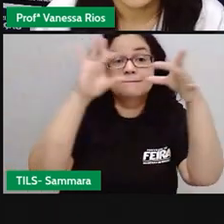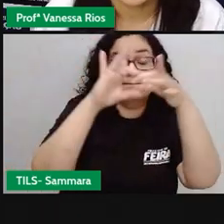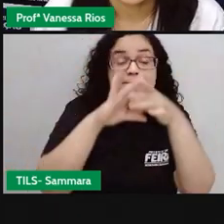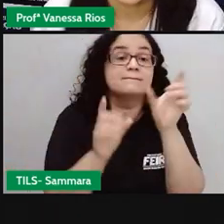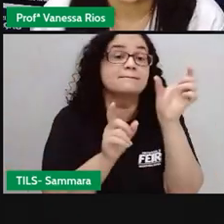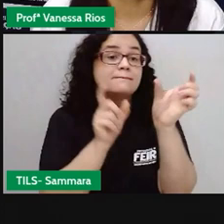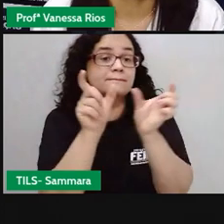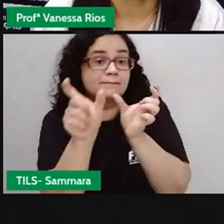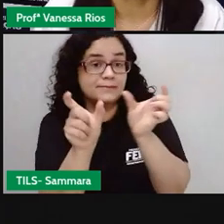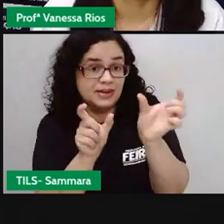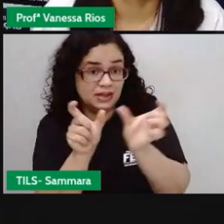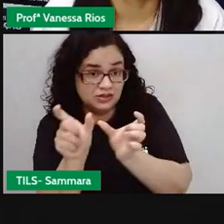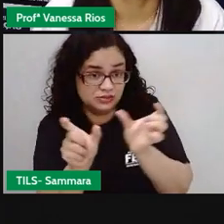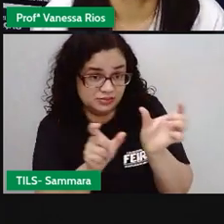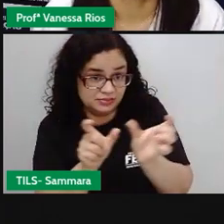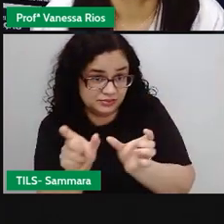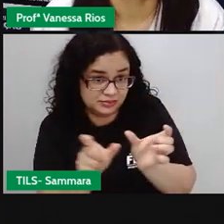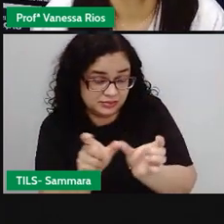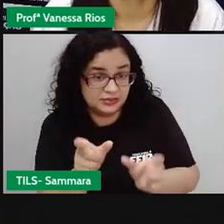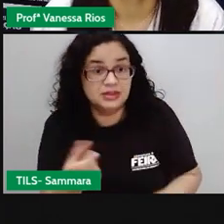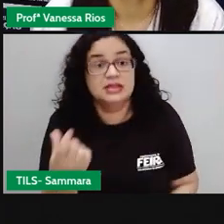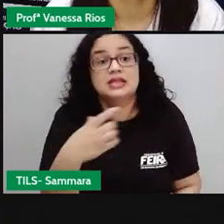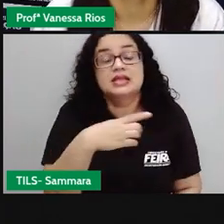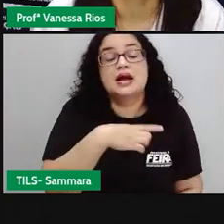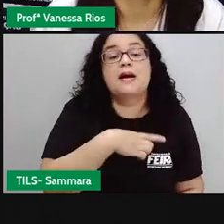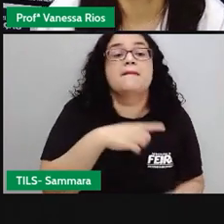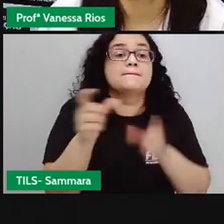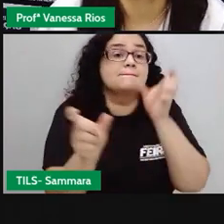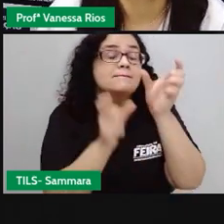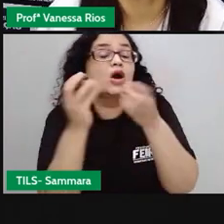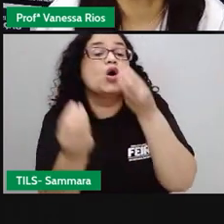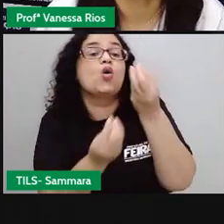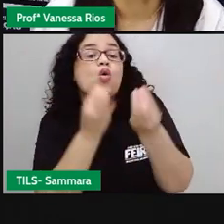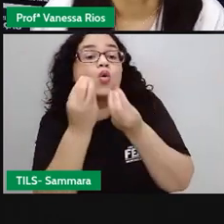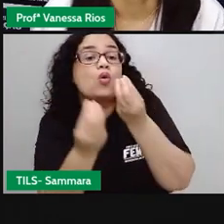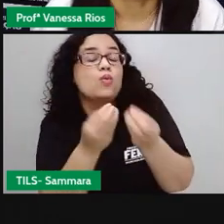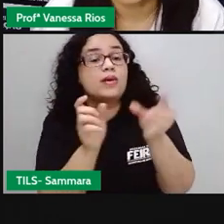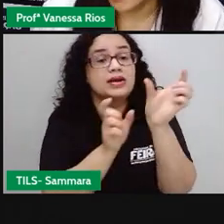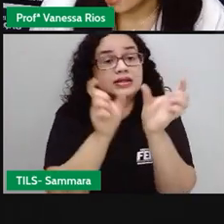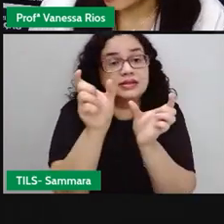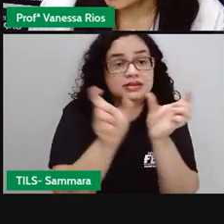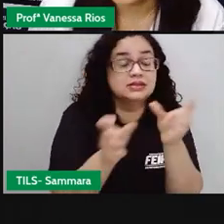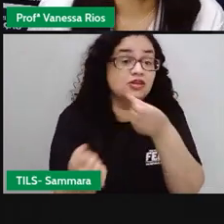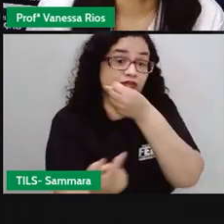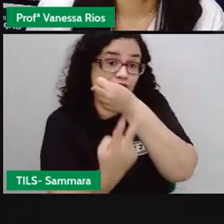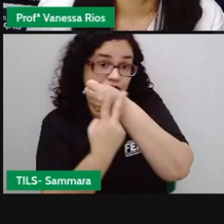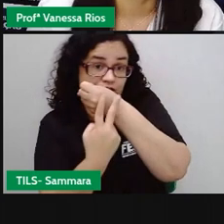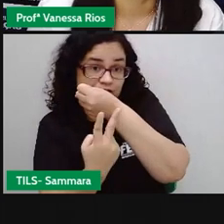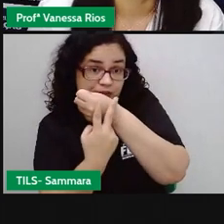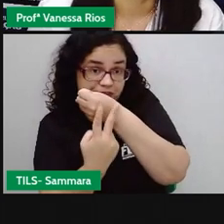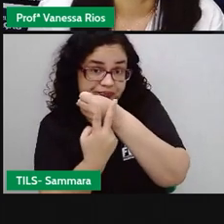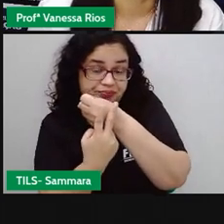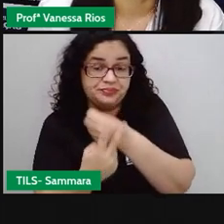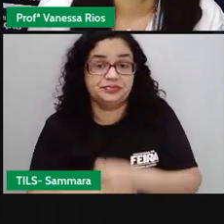palavras, né? E às ações que são entregadas nas palavras, quando essas palavras são verbos.